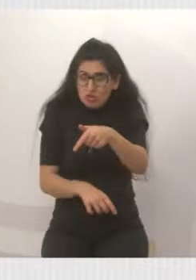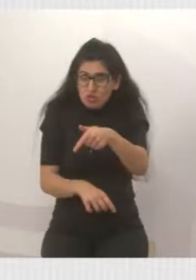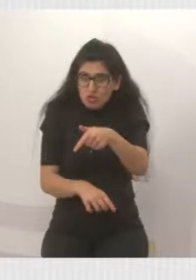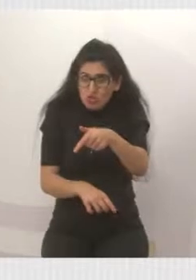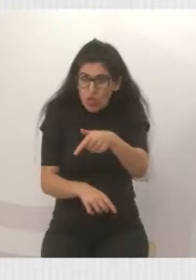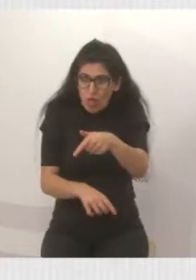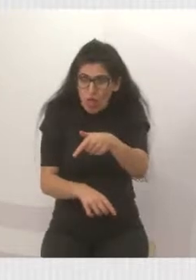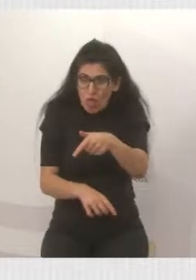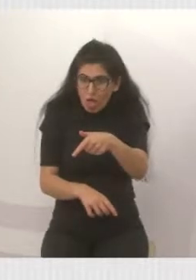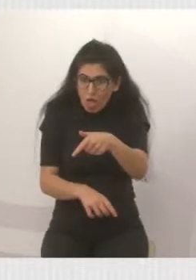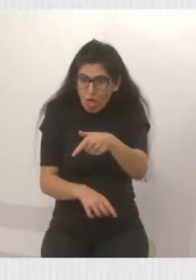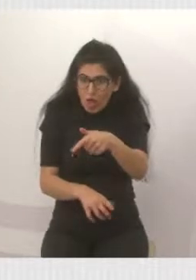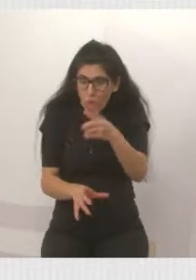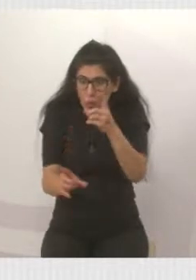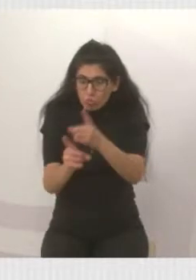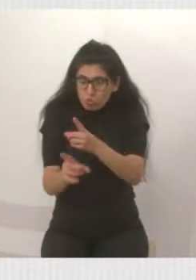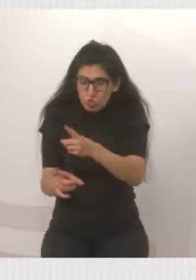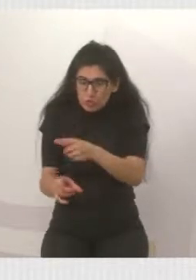A foto 2.